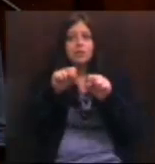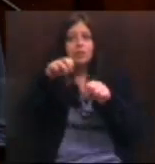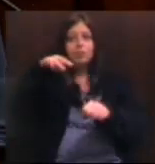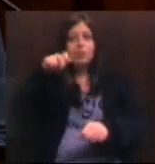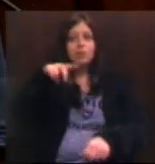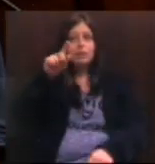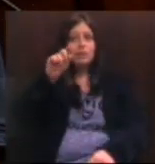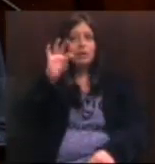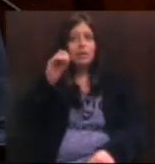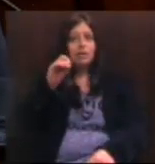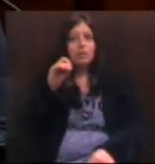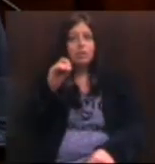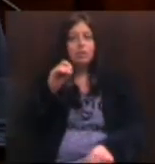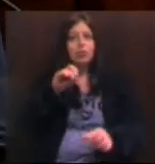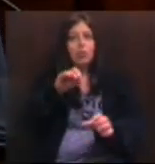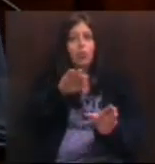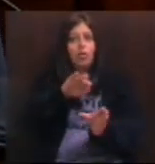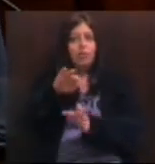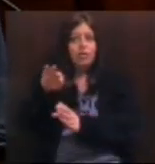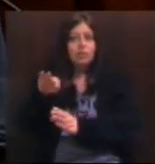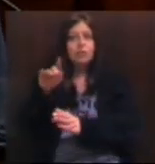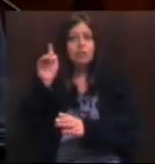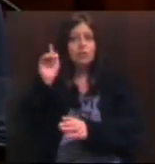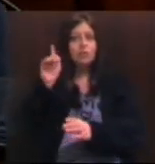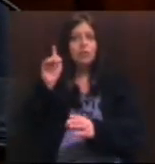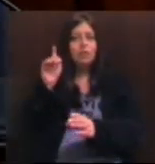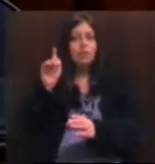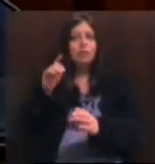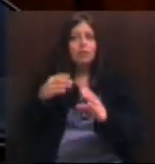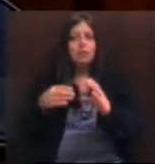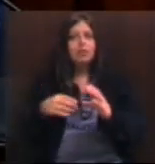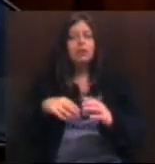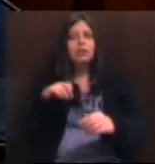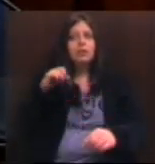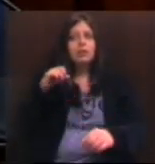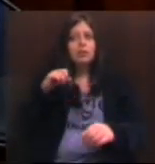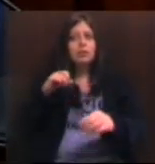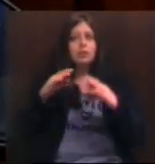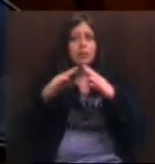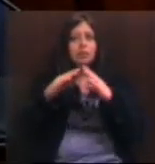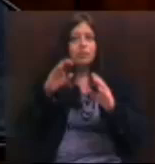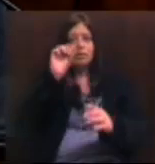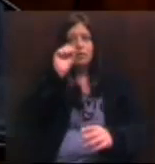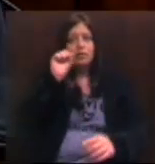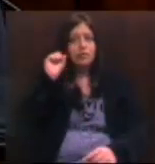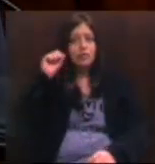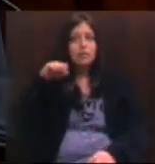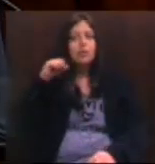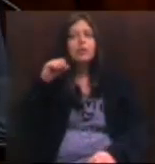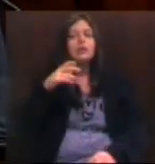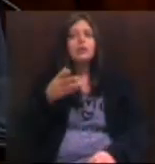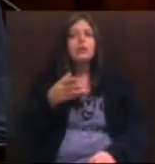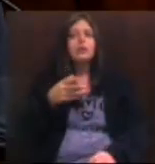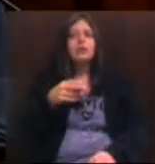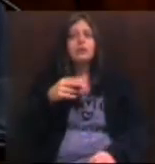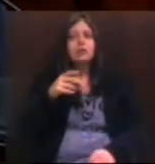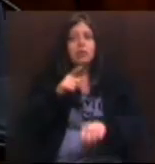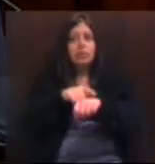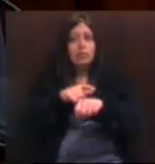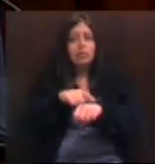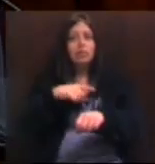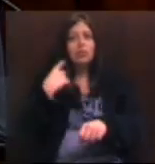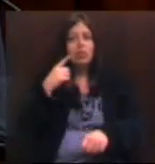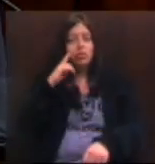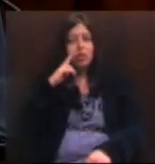momentaneamente, do seu afastamento no Senado Federal. Se naquele momento nós já denunciávamos que havia um golpe, os